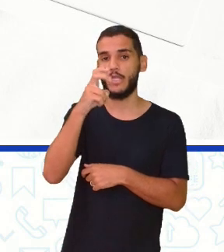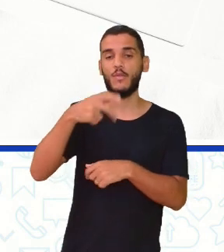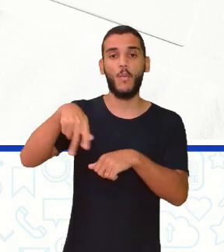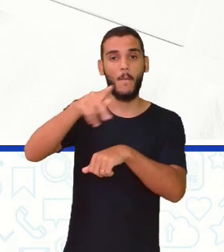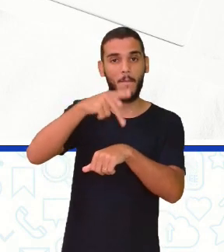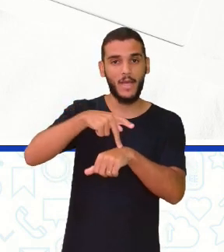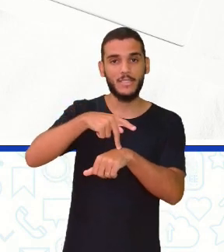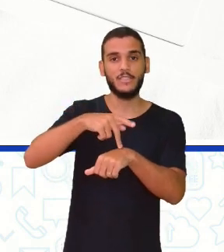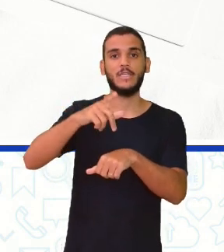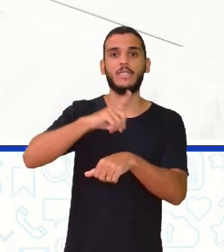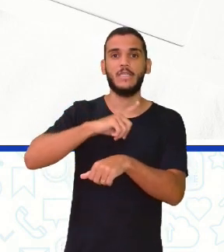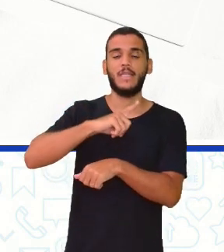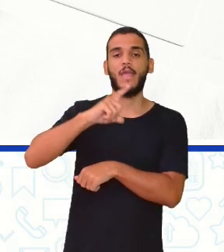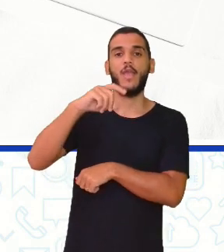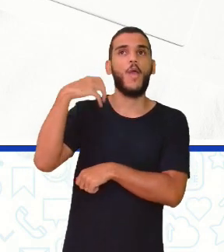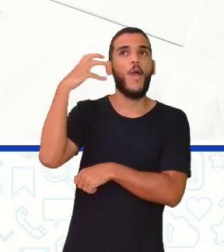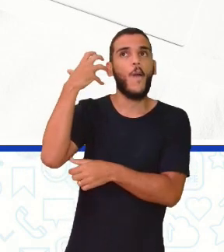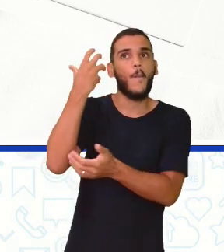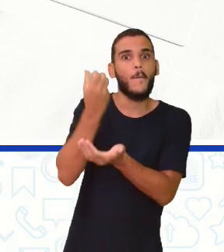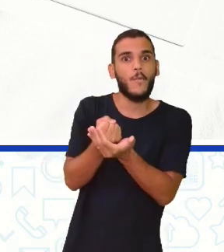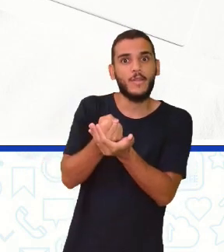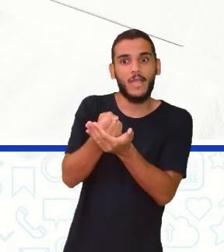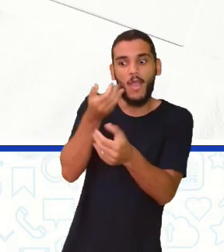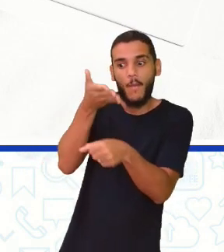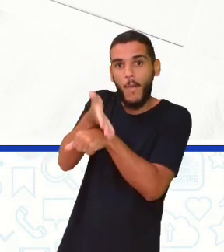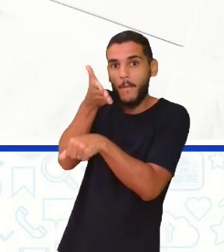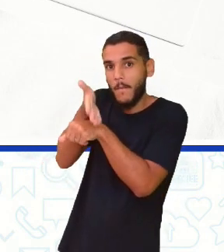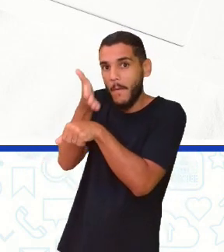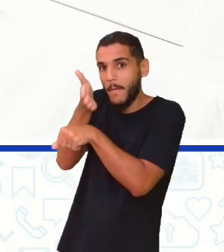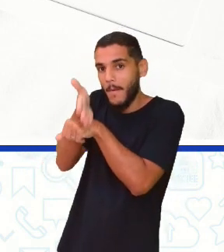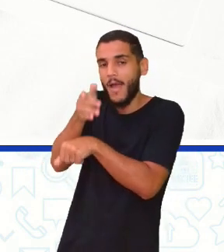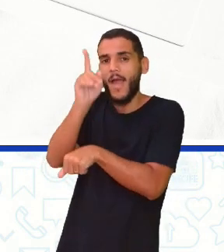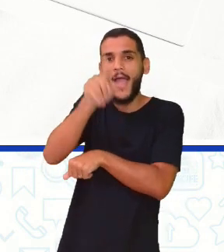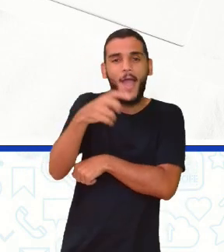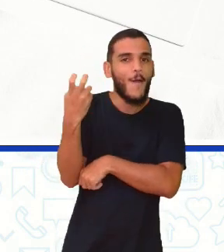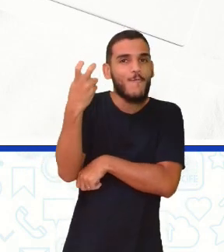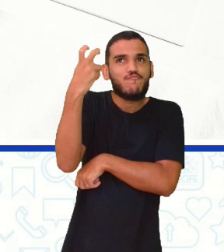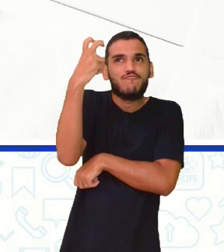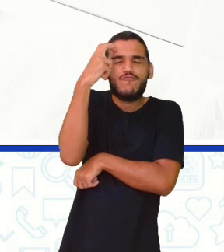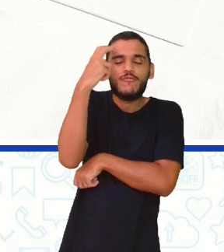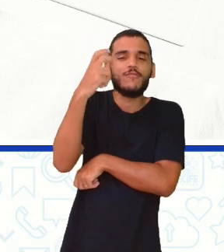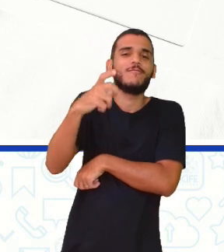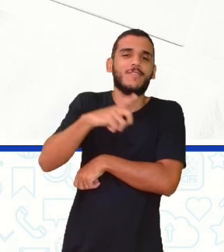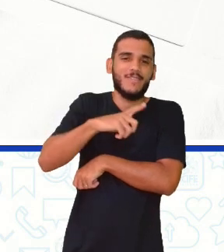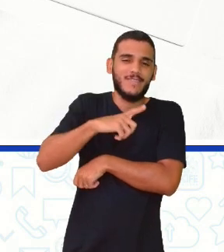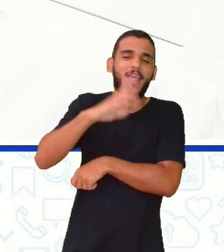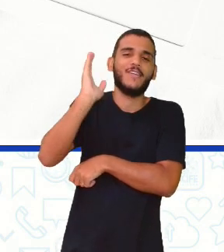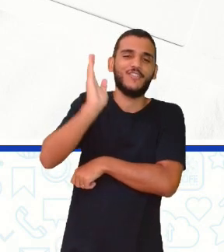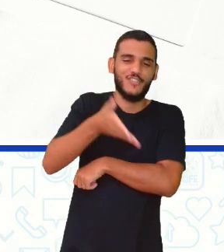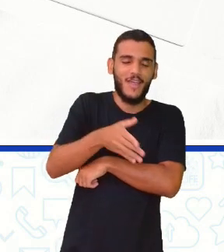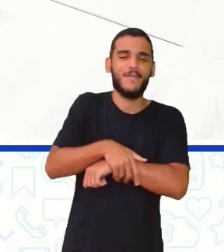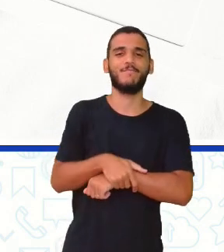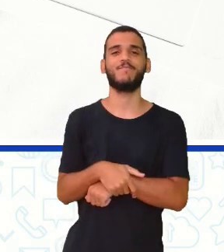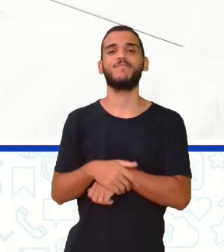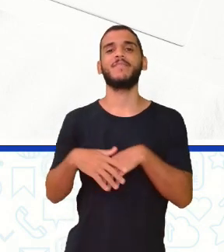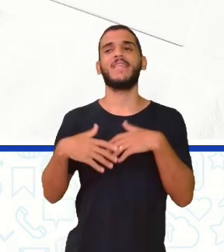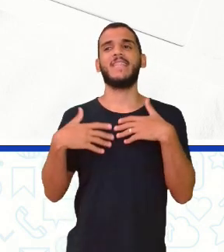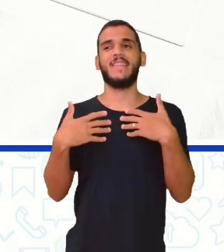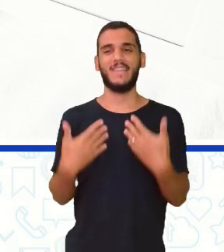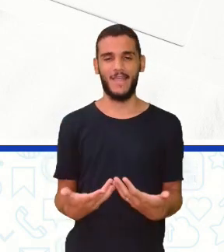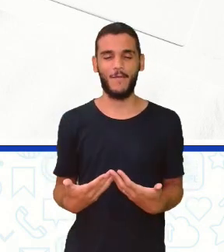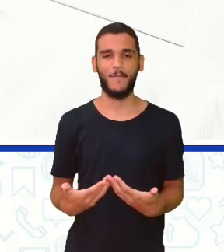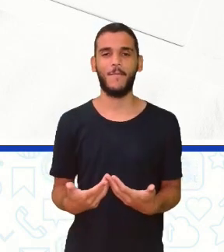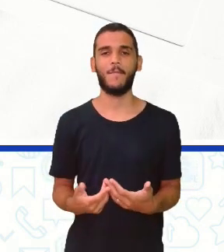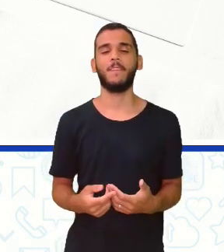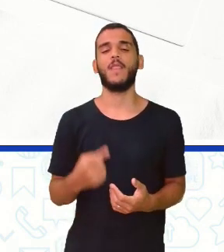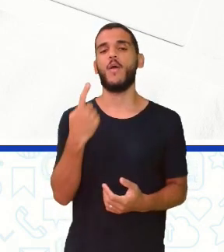podcast? Veja só, então a gente está em uma cultura agora muito imersa nesse gênero, né? Então, nesse formato